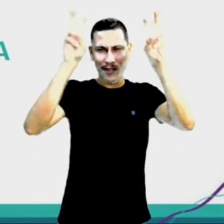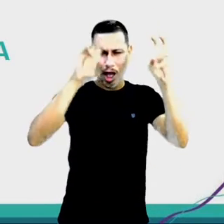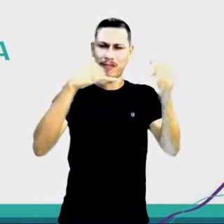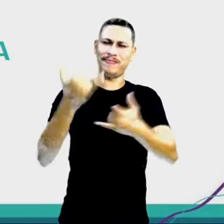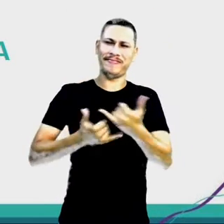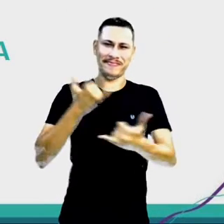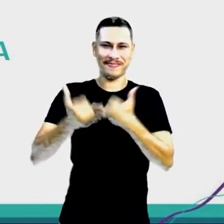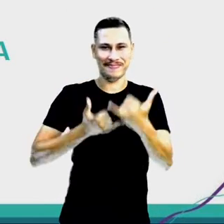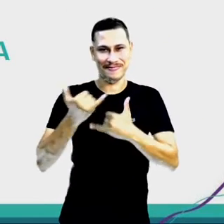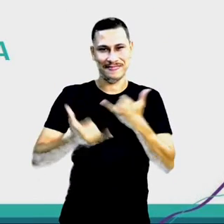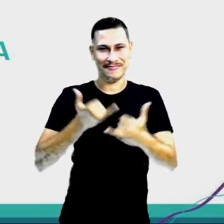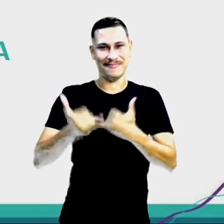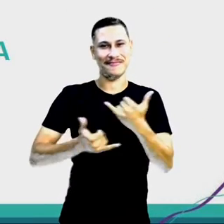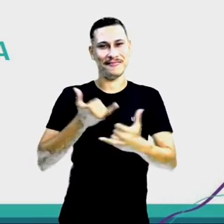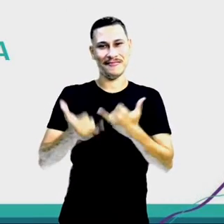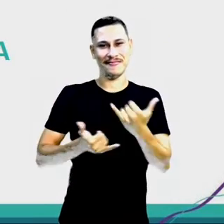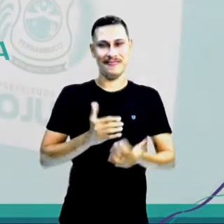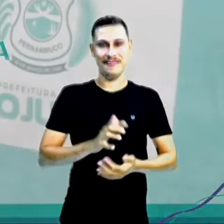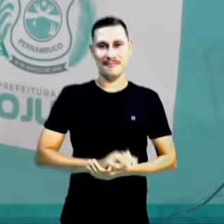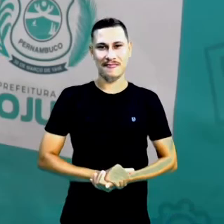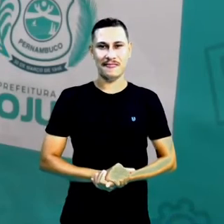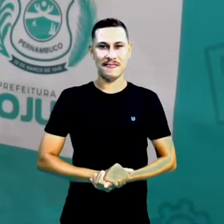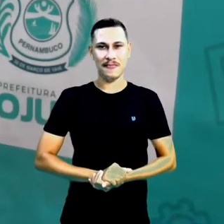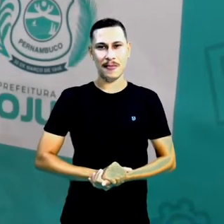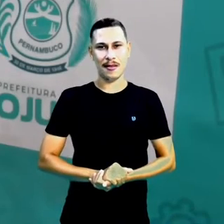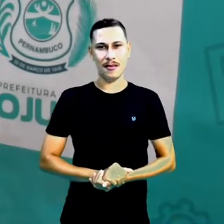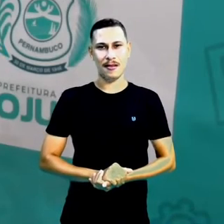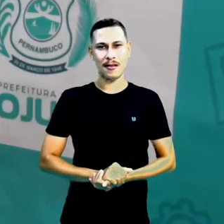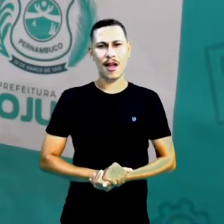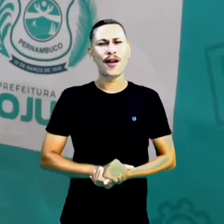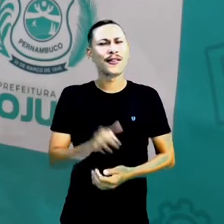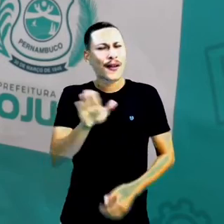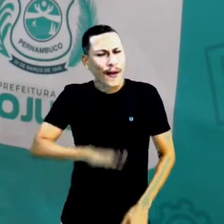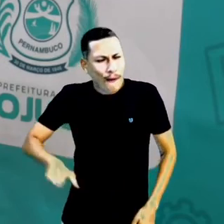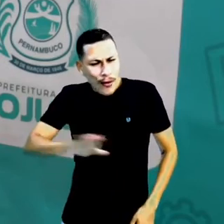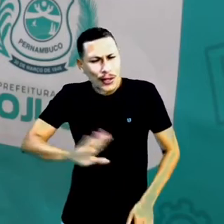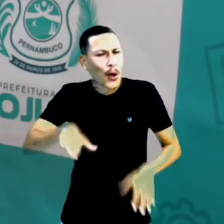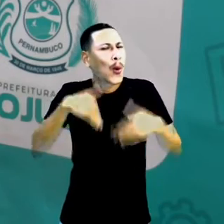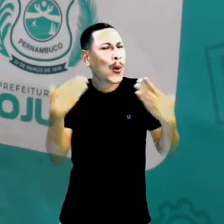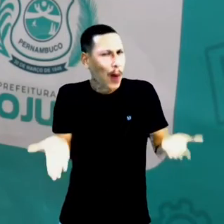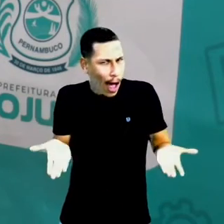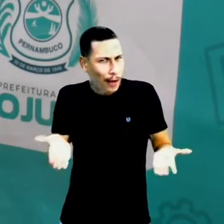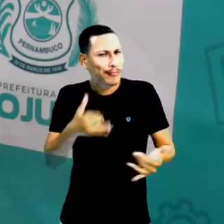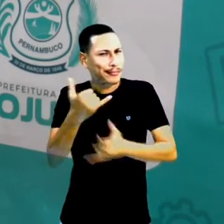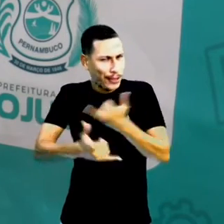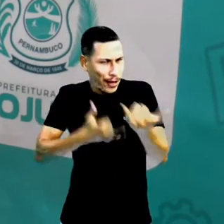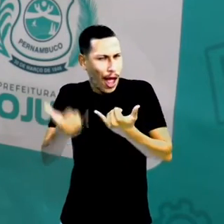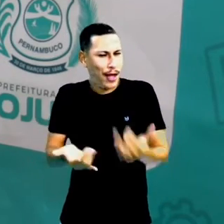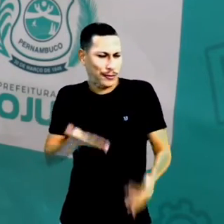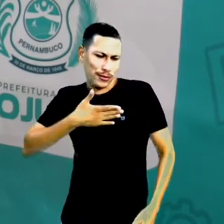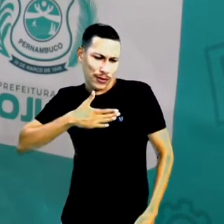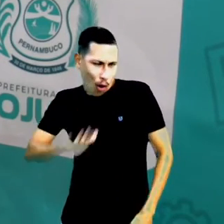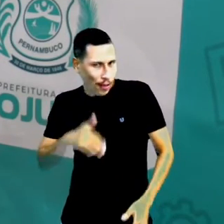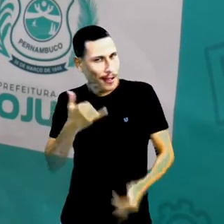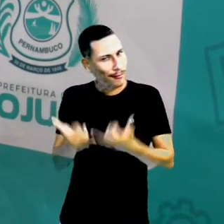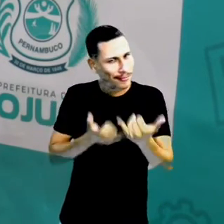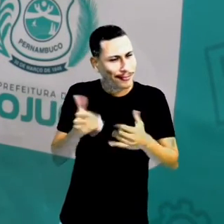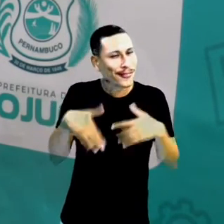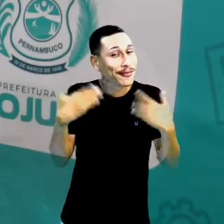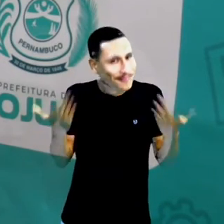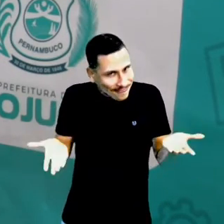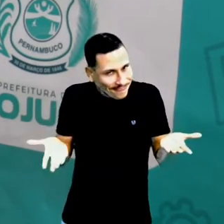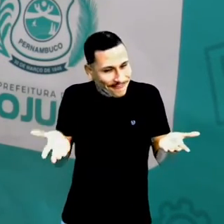Brinquedos e Brincadeiras Qual é a criança que não gosta de brincar, de se divertir, hein?